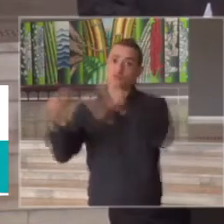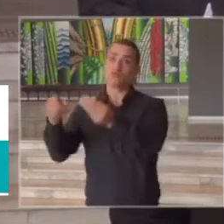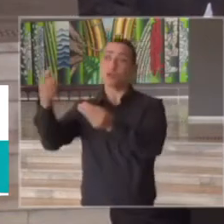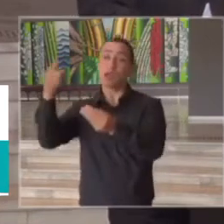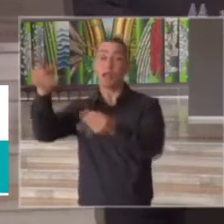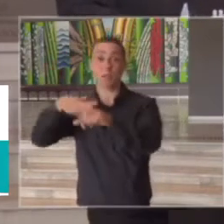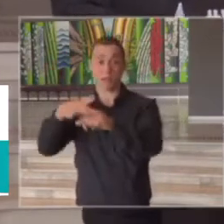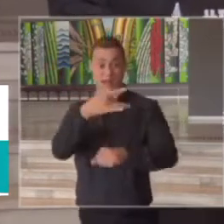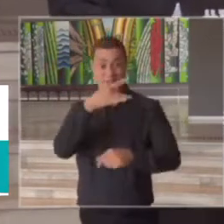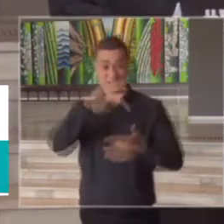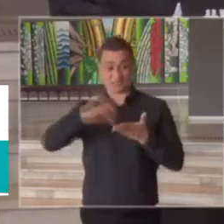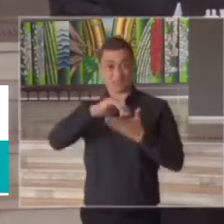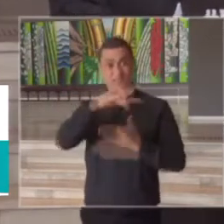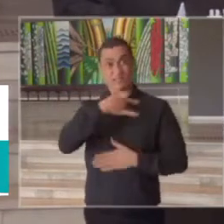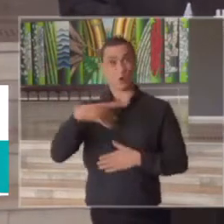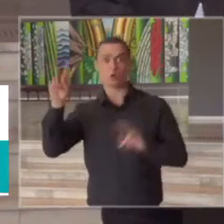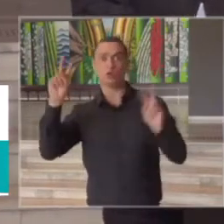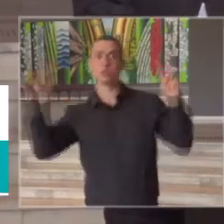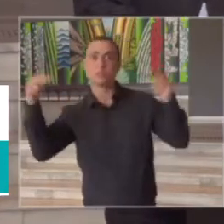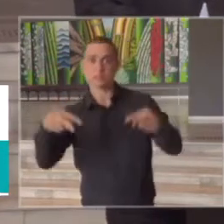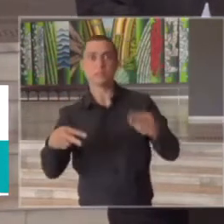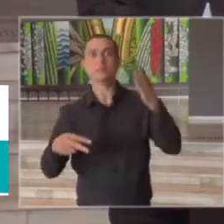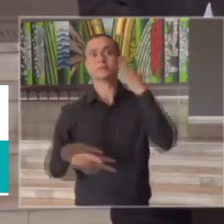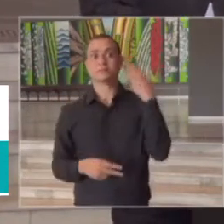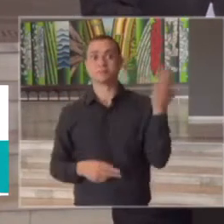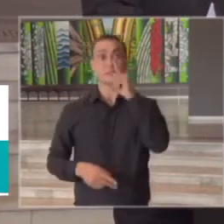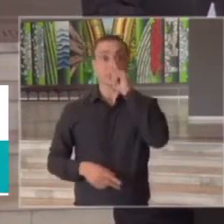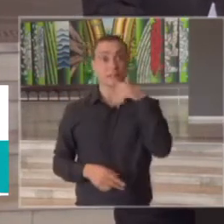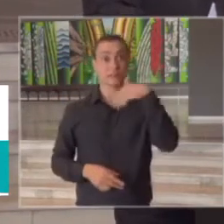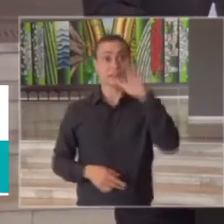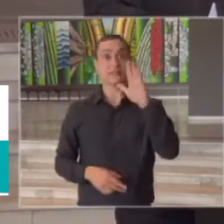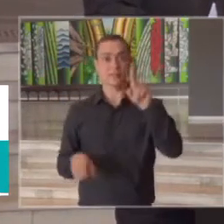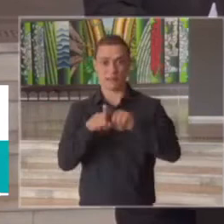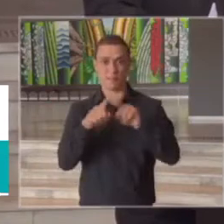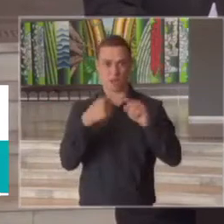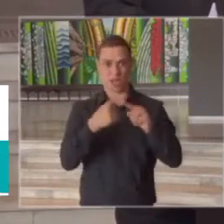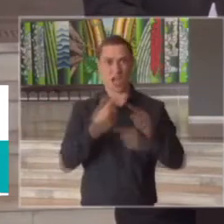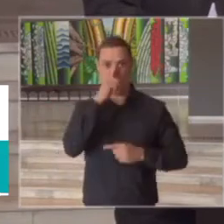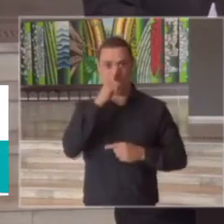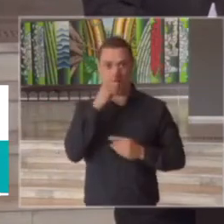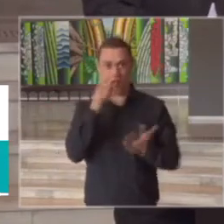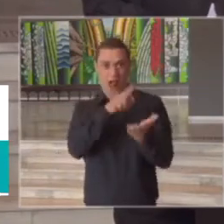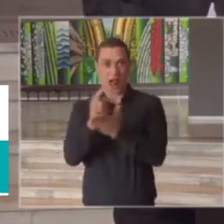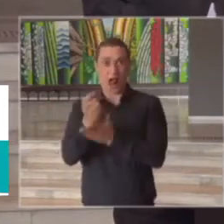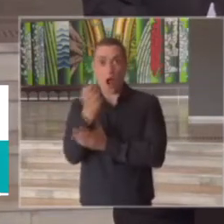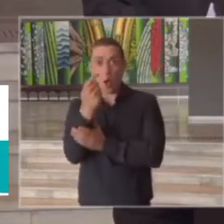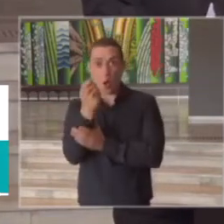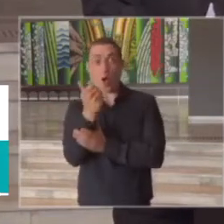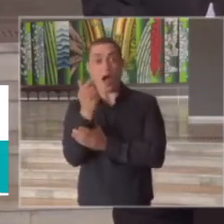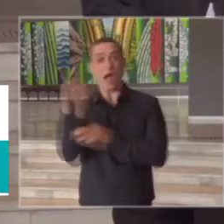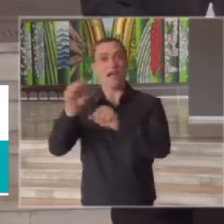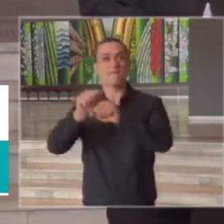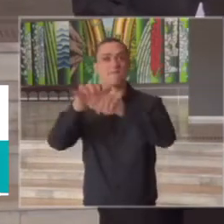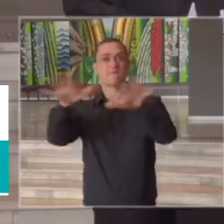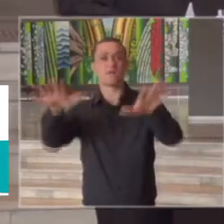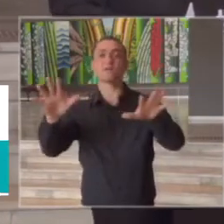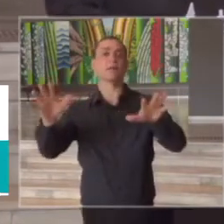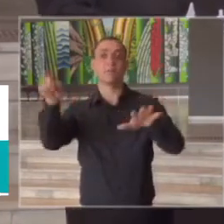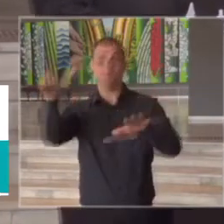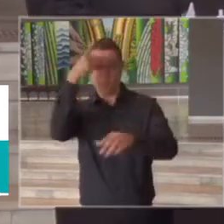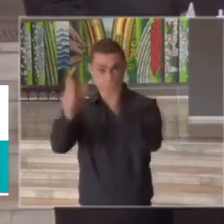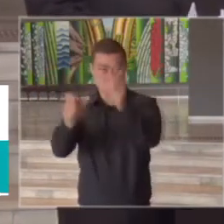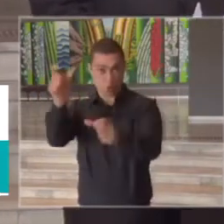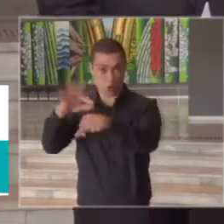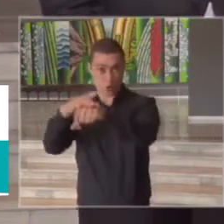pode olhar e promover dentro desse sistema de vasos comunicantes a transferência de